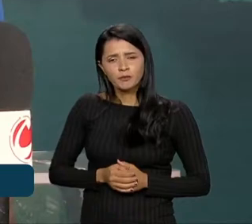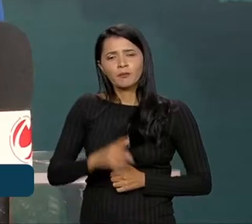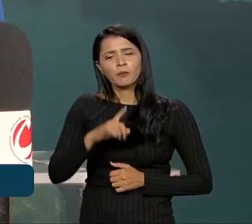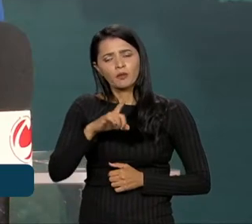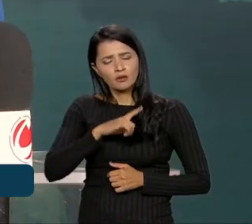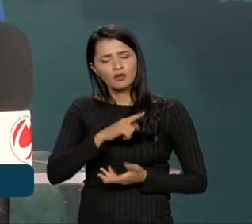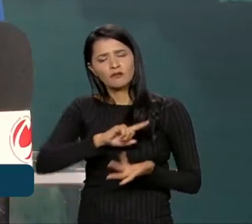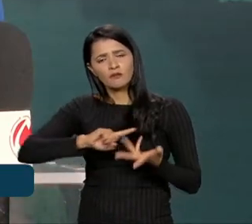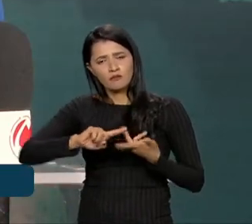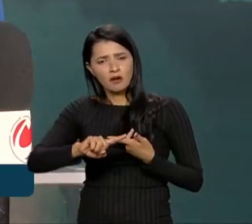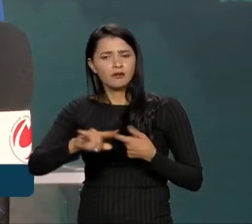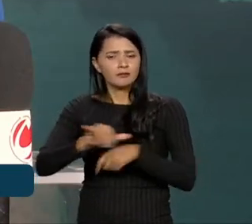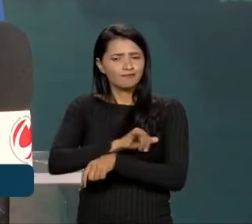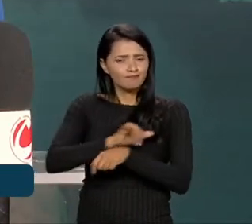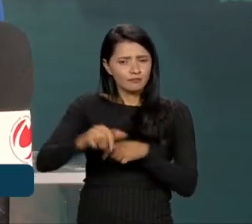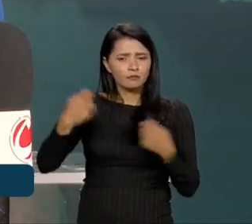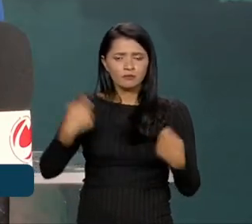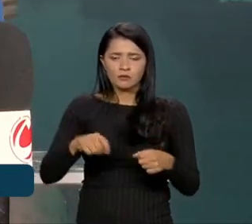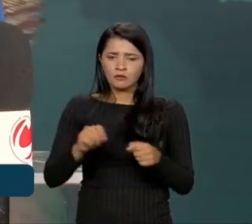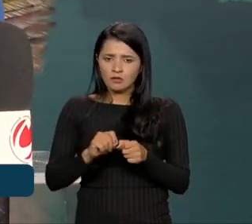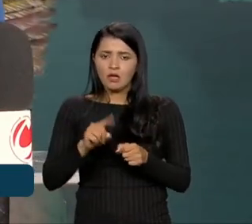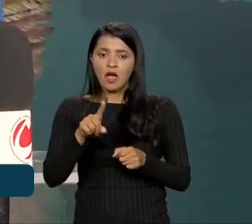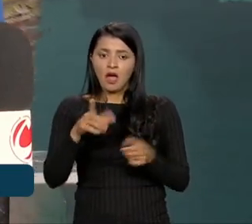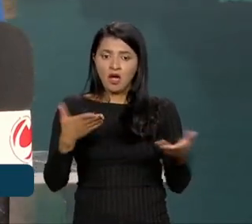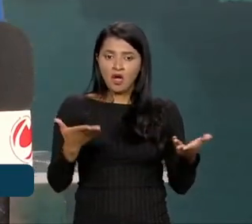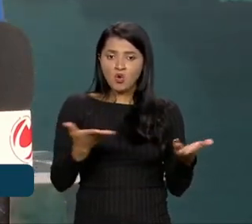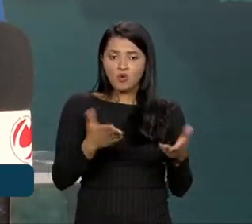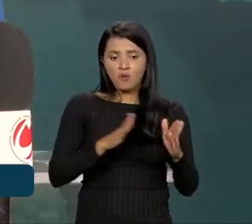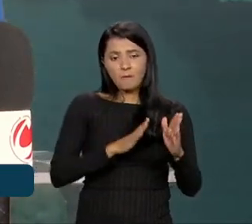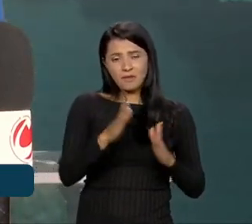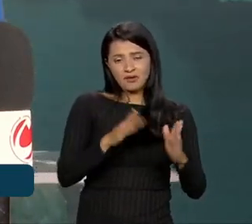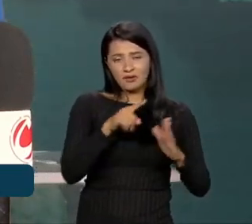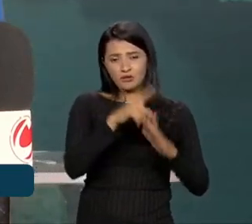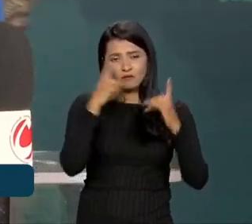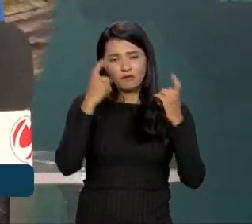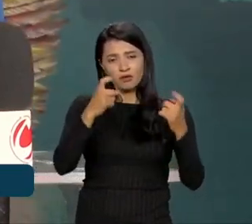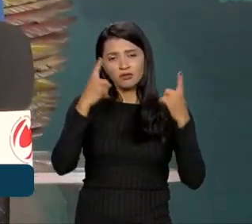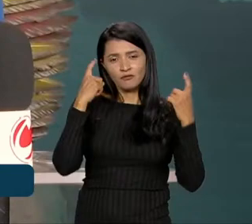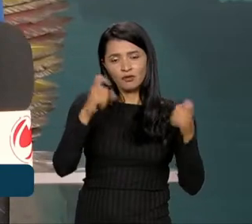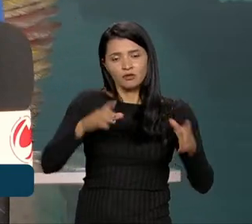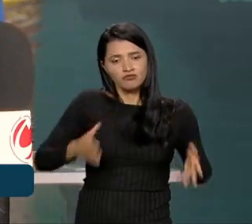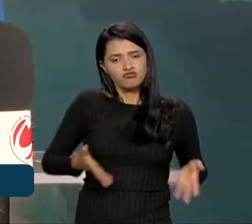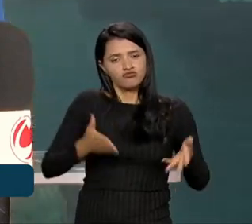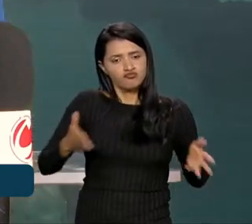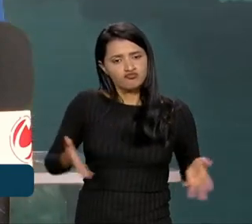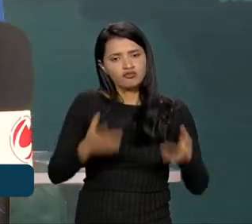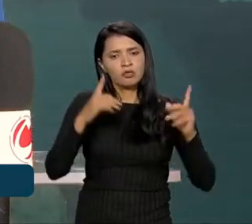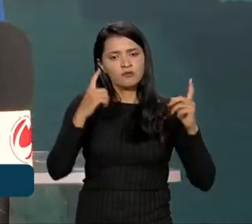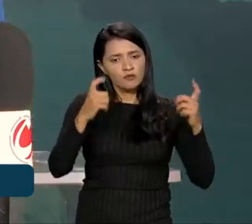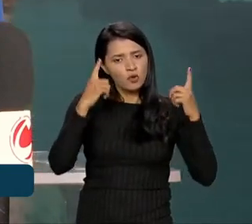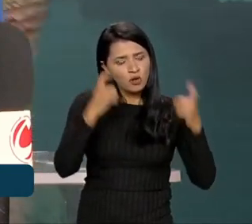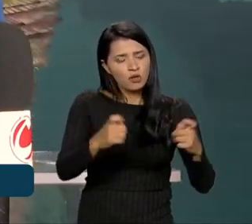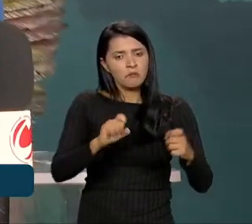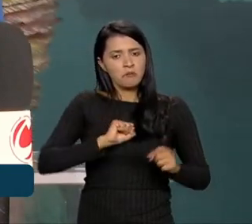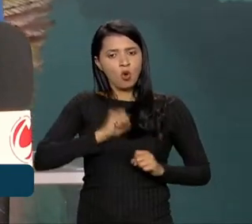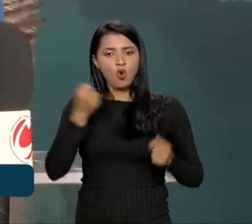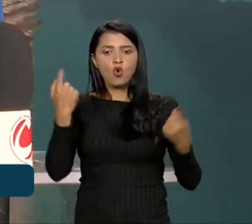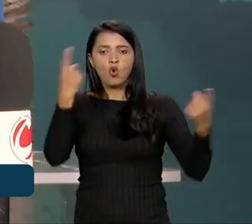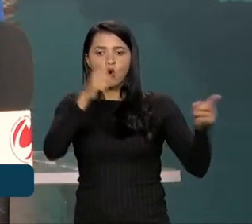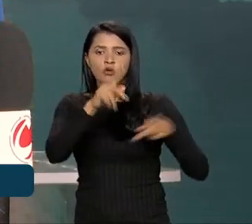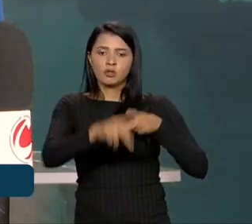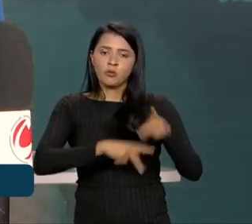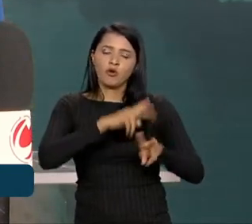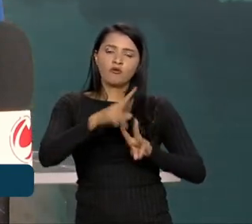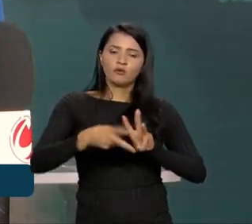feitas. Nós estamos saindo de um período aí onde essa violência foi alimentada, e alimentada pelo ódio contra os povos